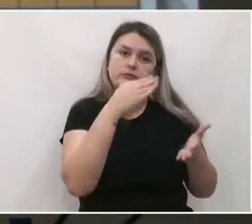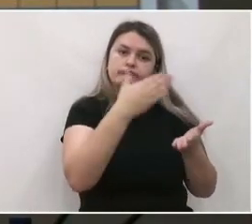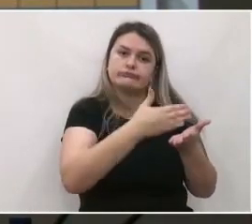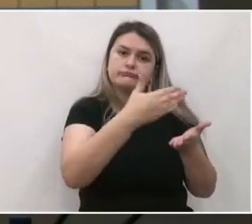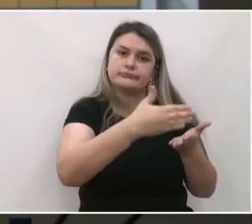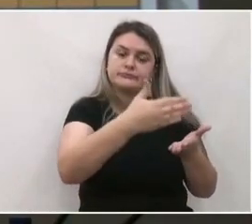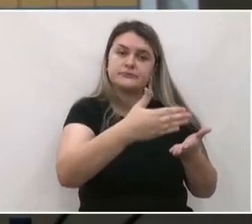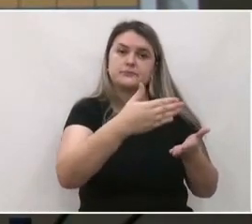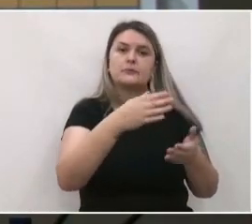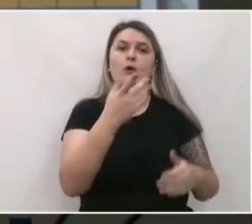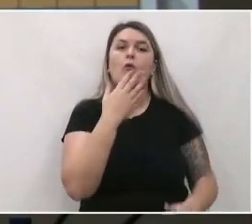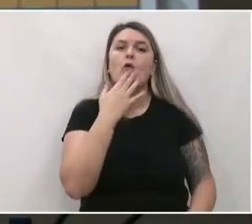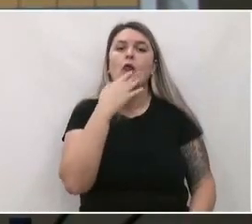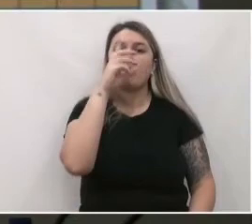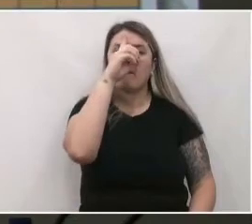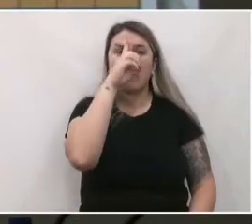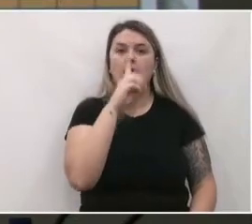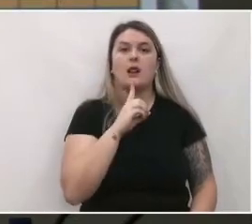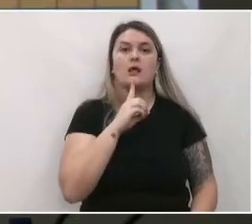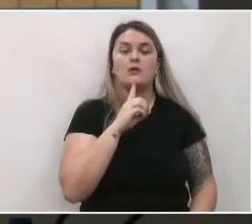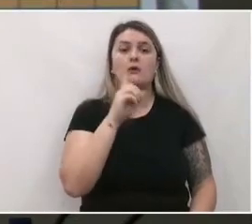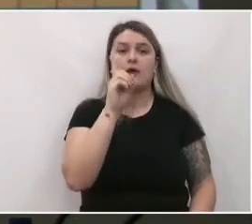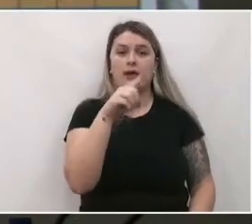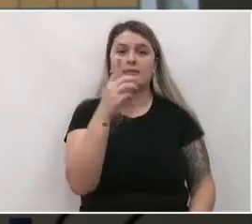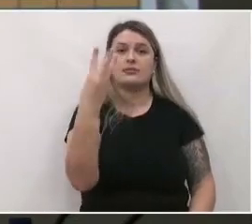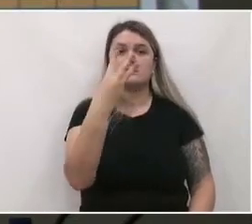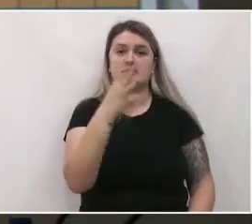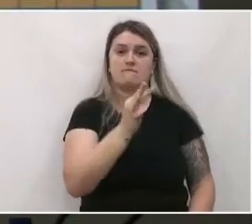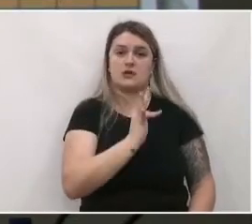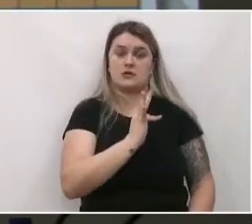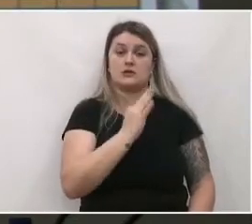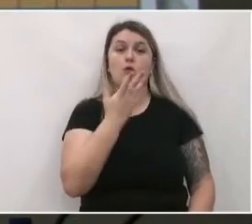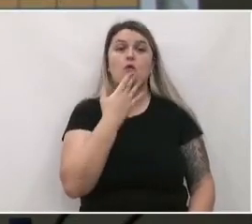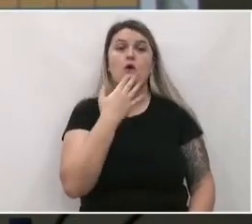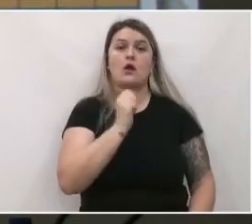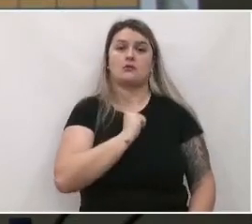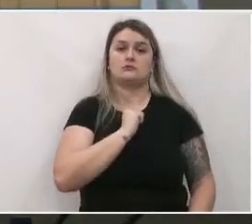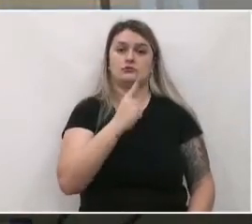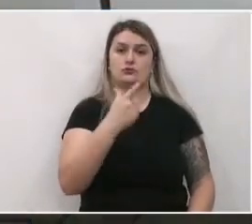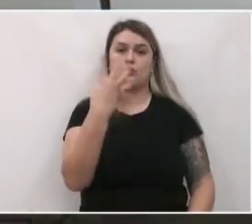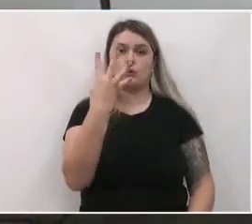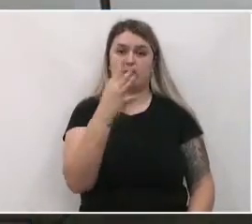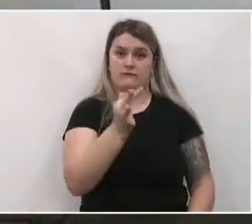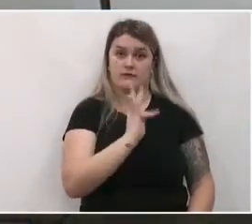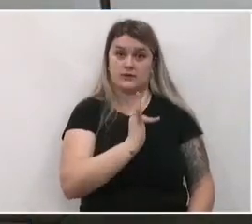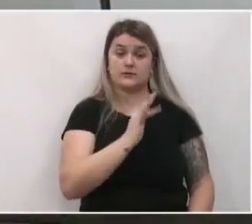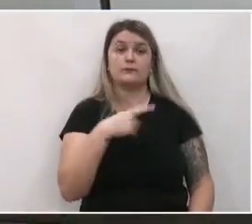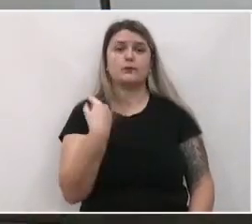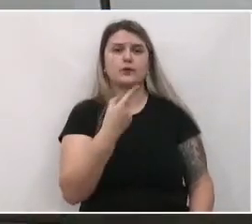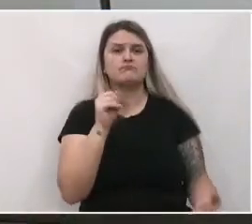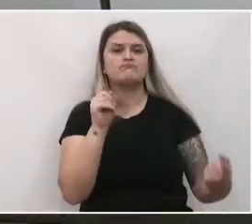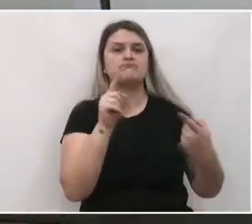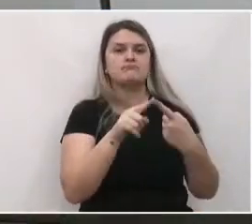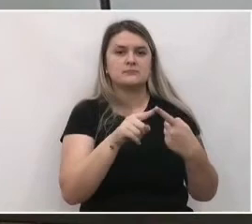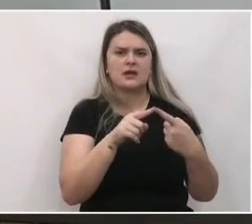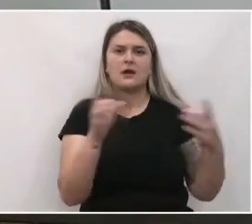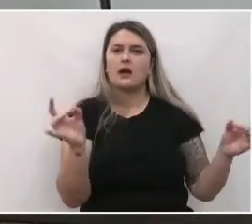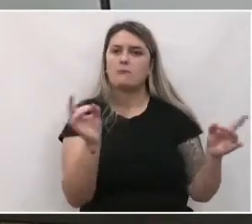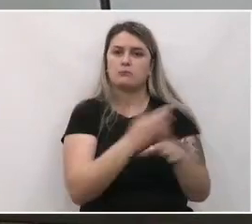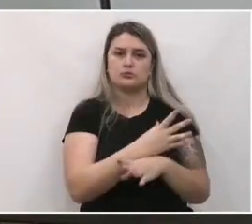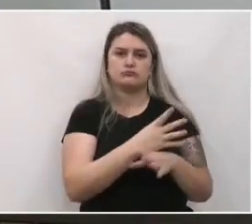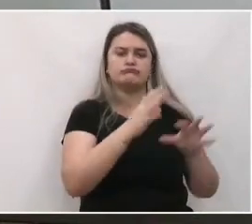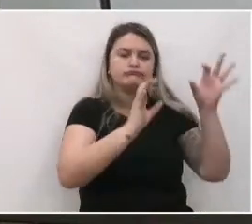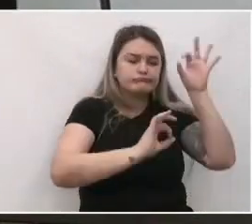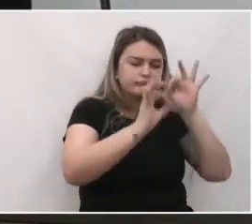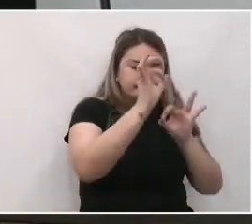Em parte amarelo seria a terceira fase e em azul a quarta fase. A nossa meta é conseguir finalizar todo o processo